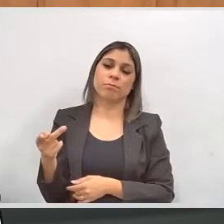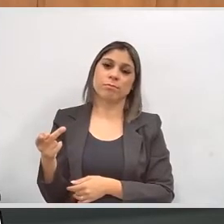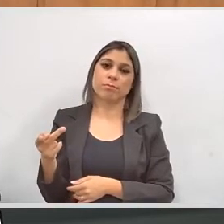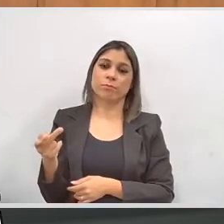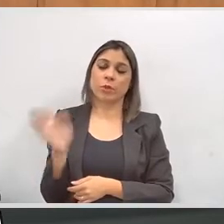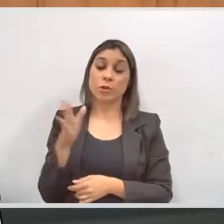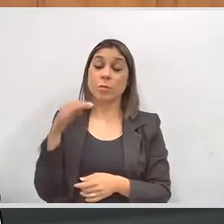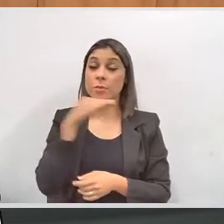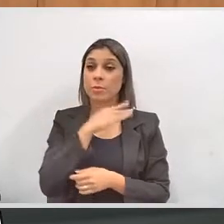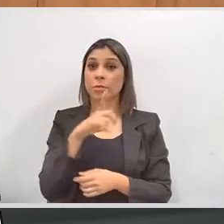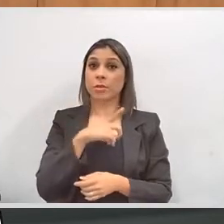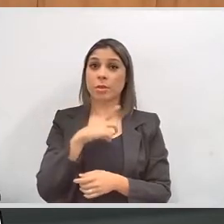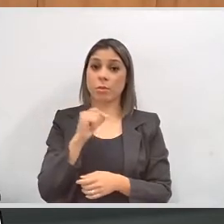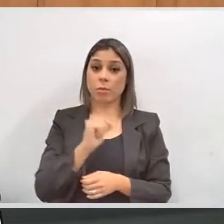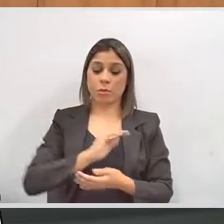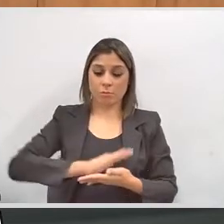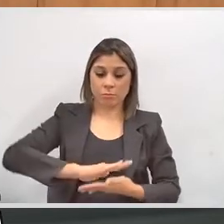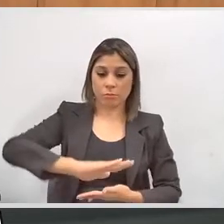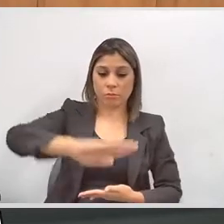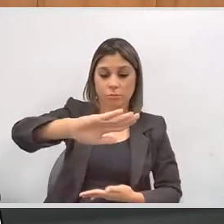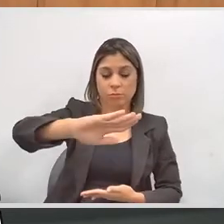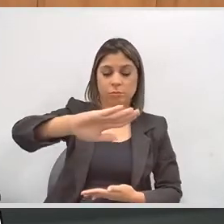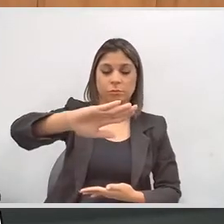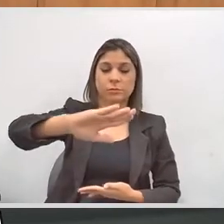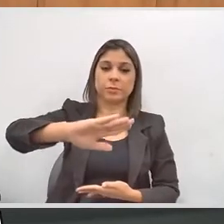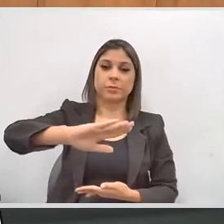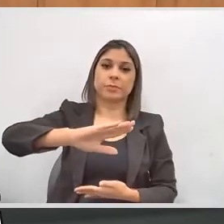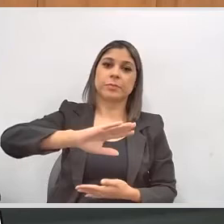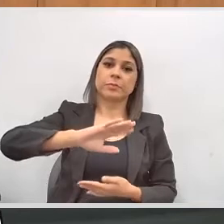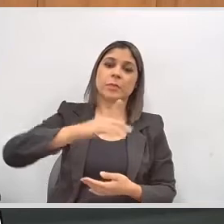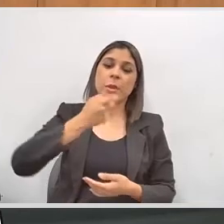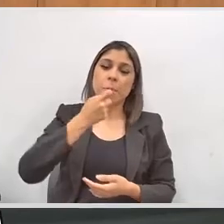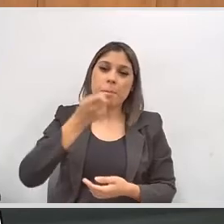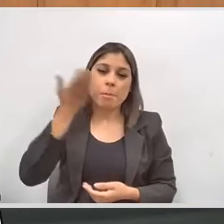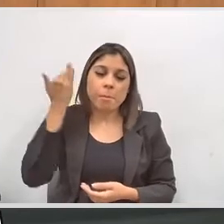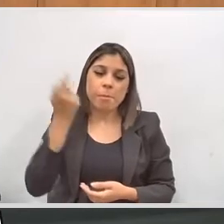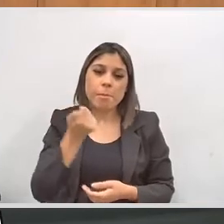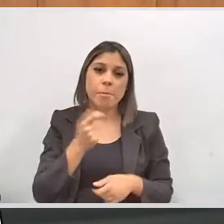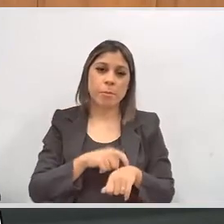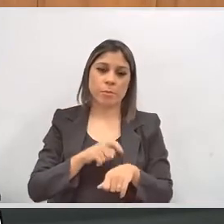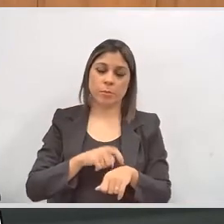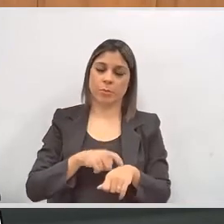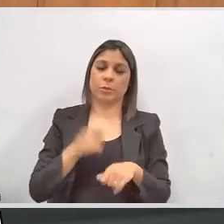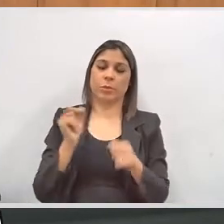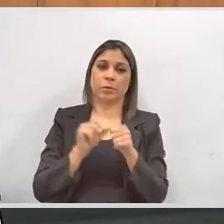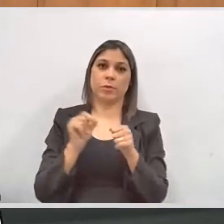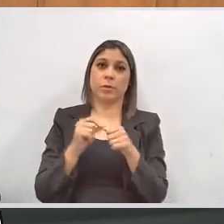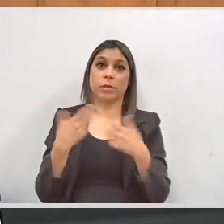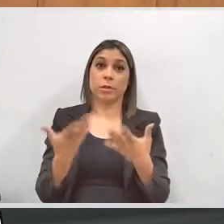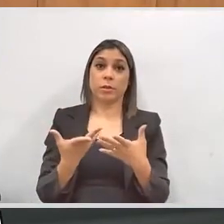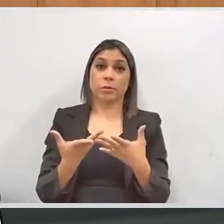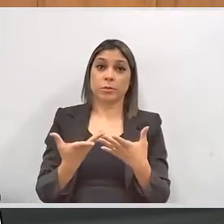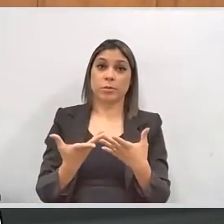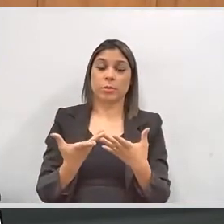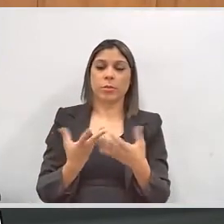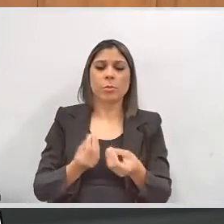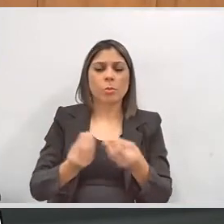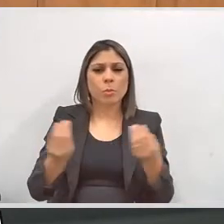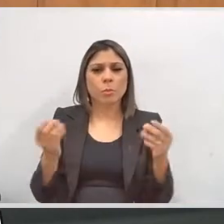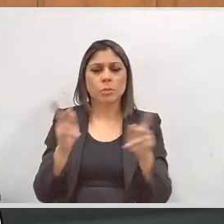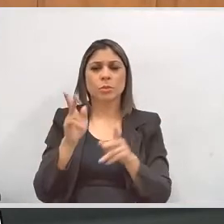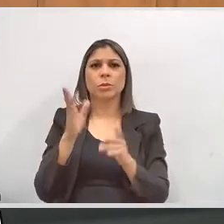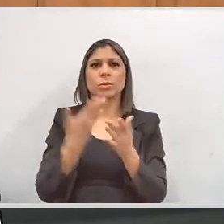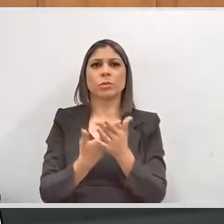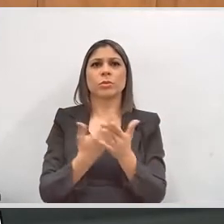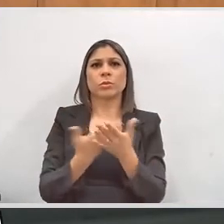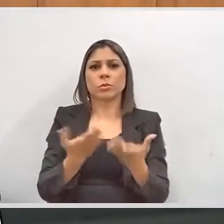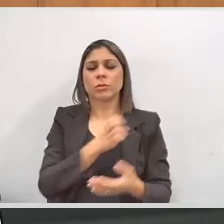vocês vão encontrar rampas que foram executadas há pouco tempo, então, quer dizer, como o volume é muito grande